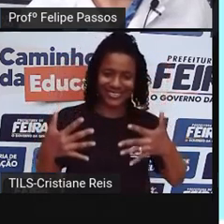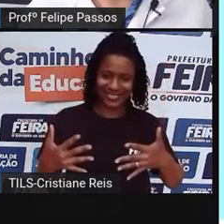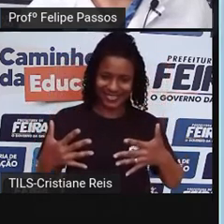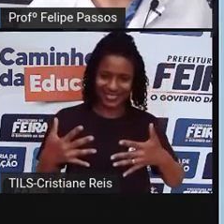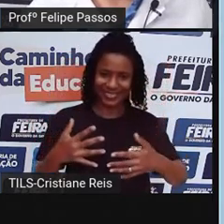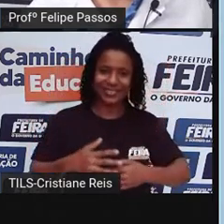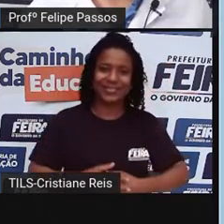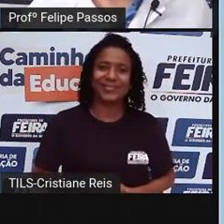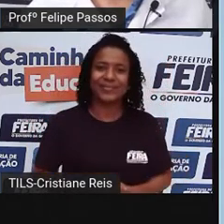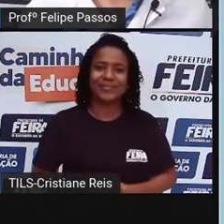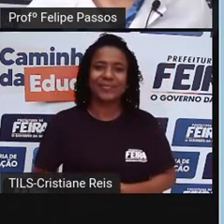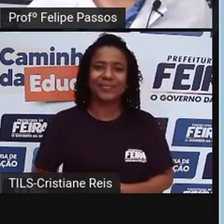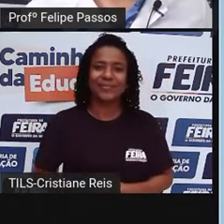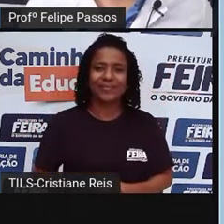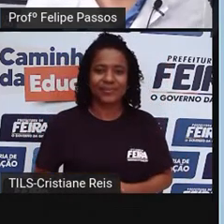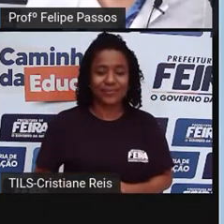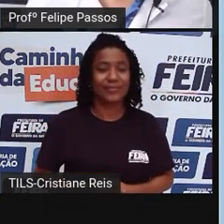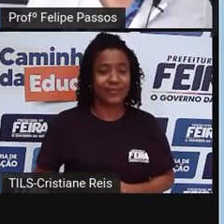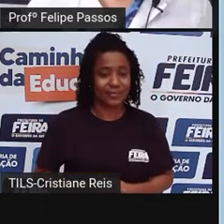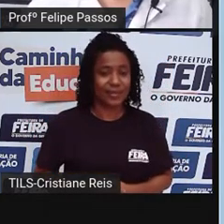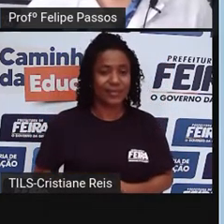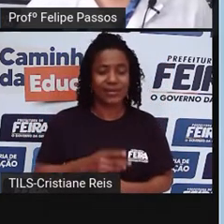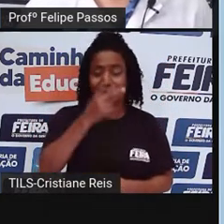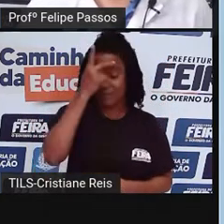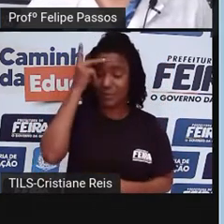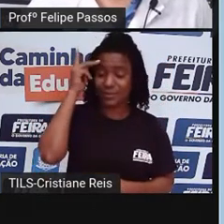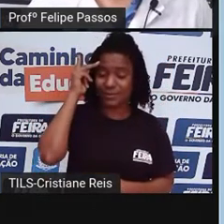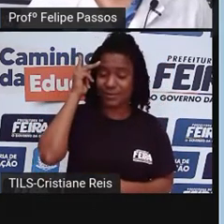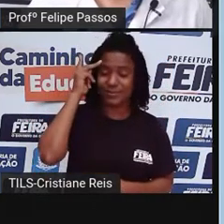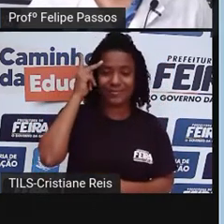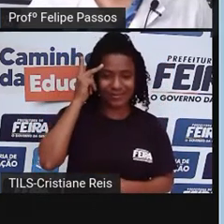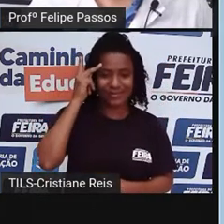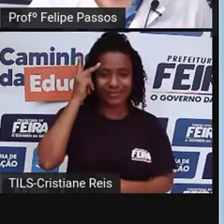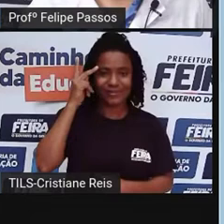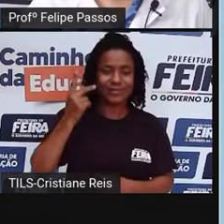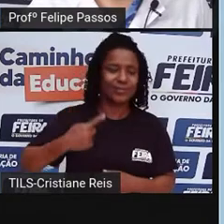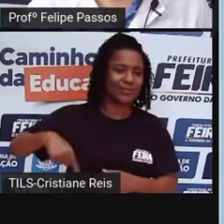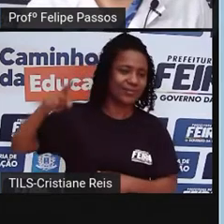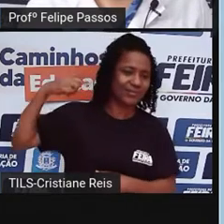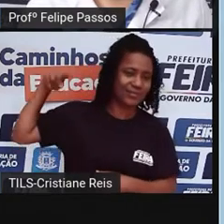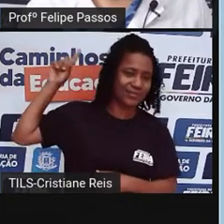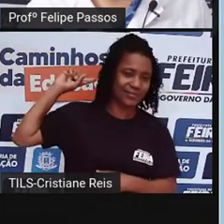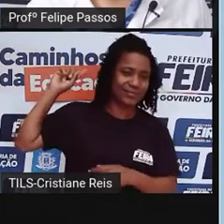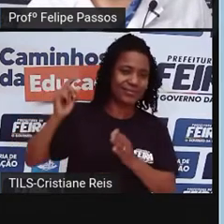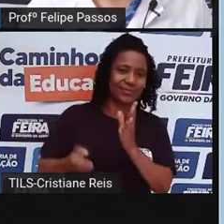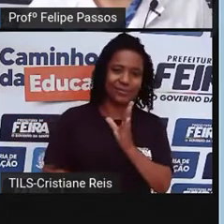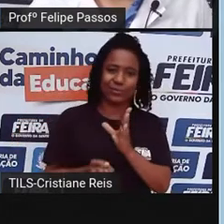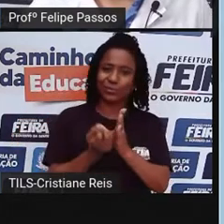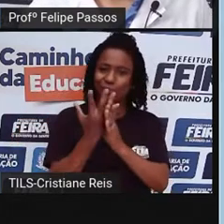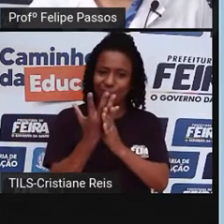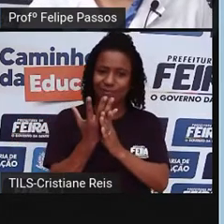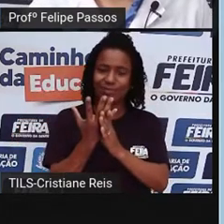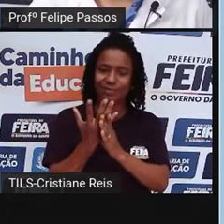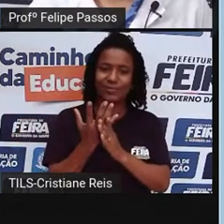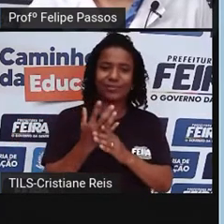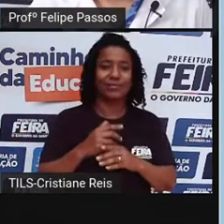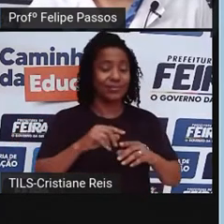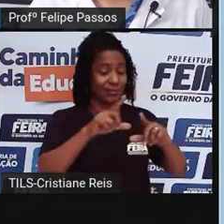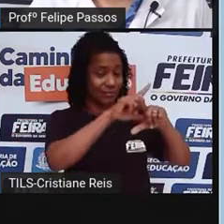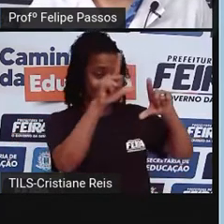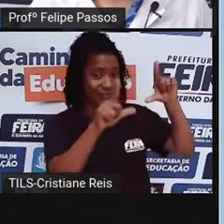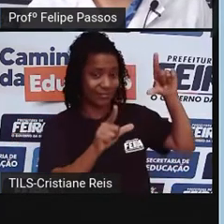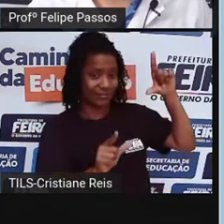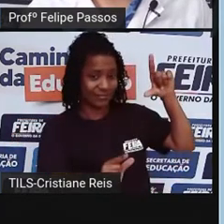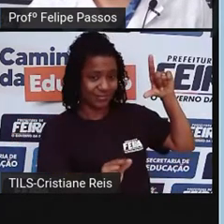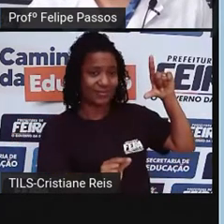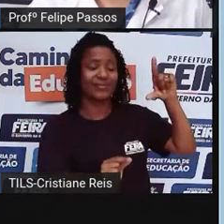o ser humano, ele surge como espécie lá na África, no continente africano.